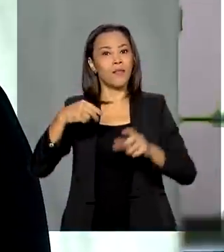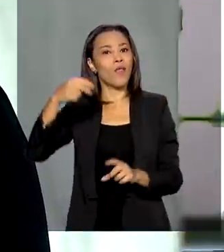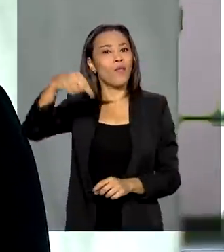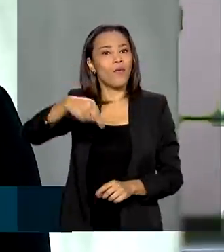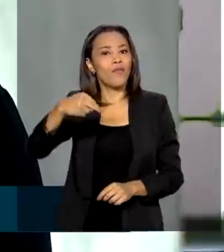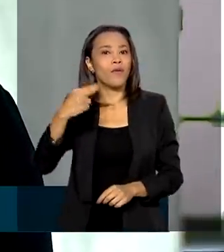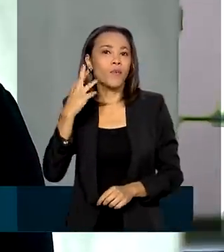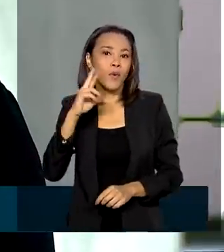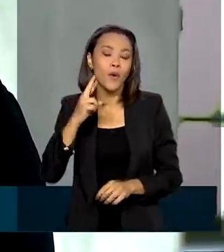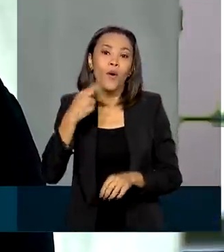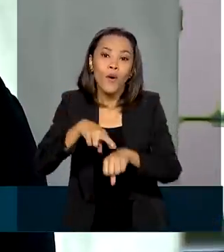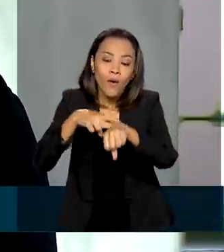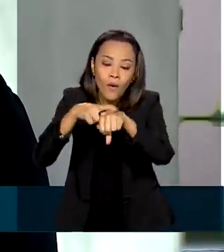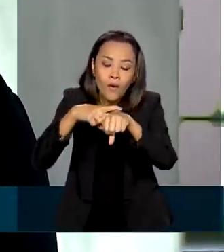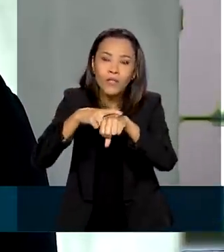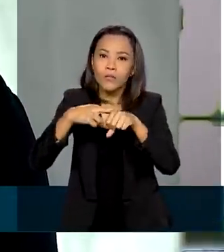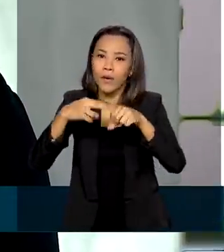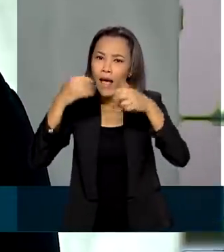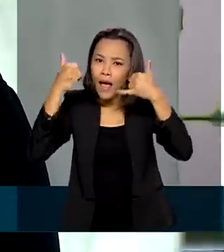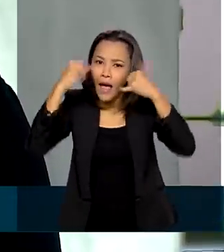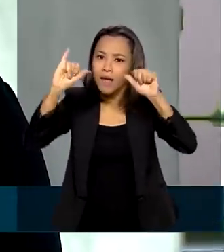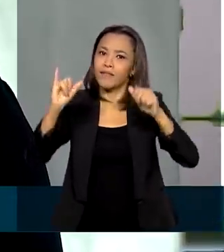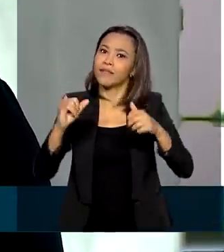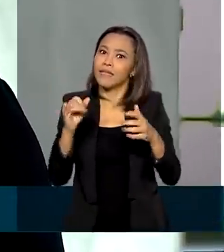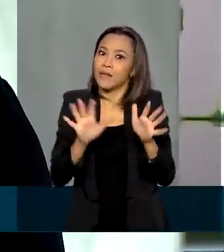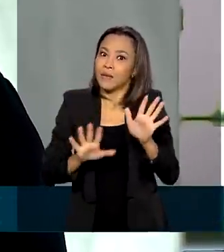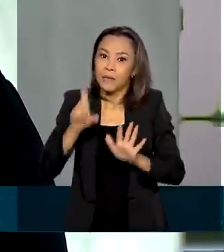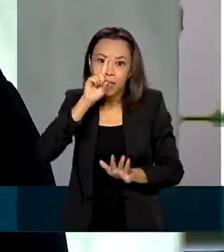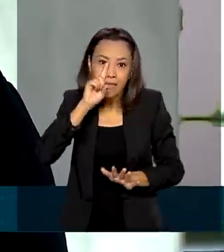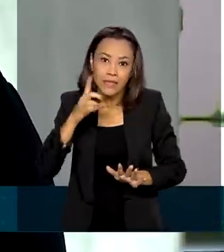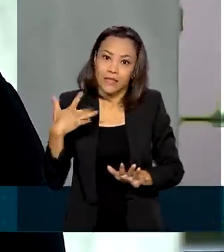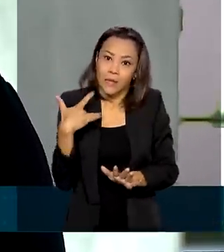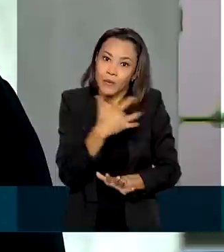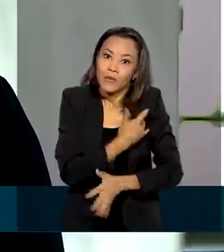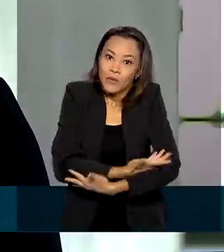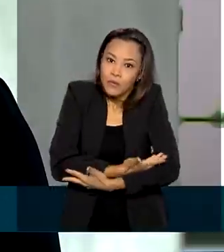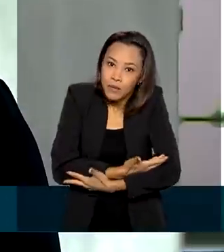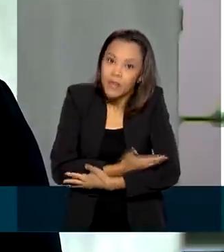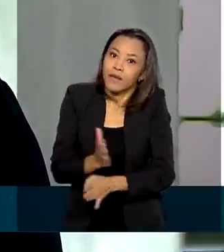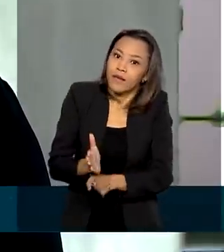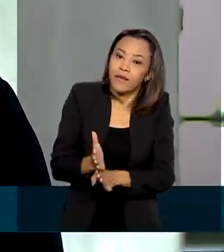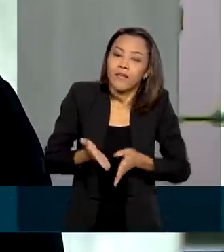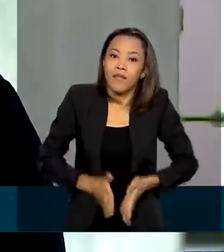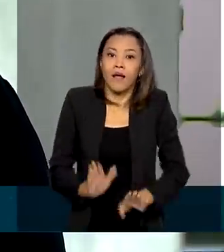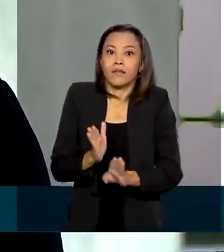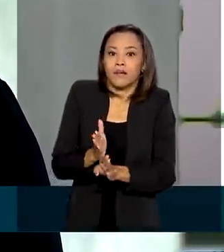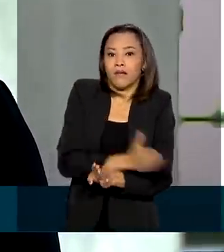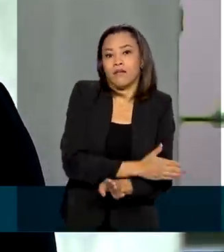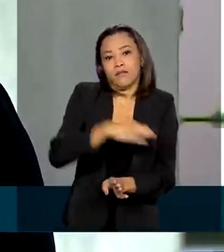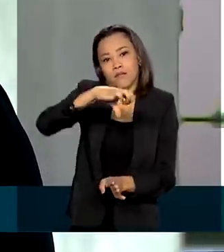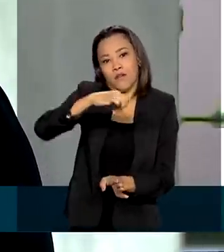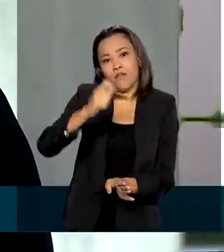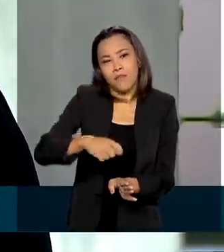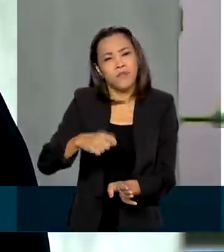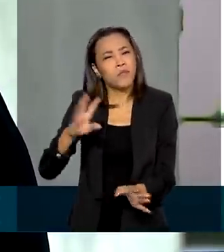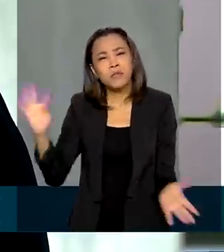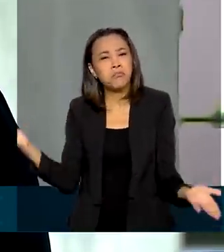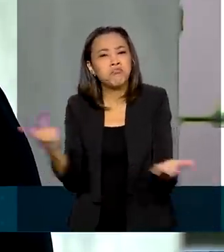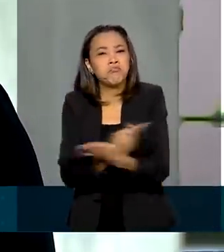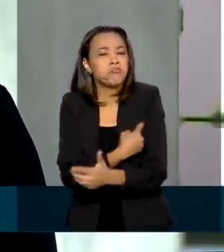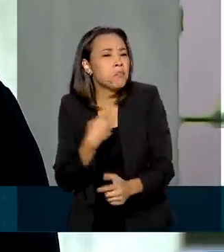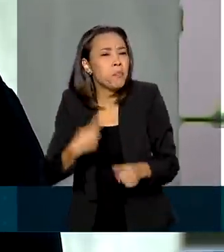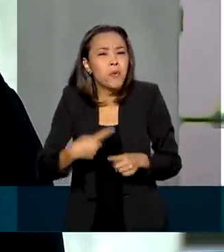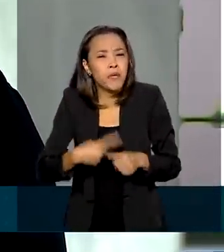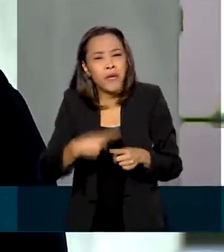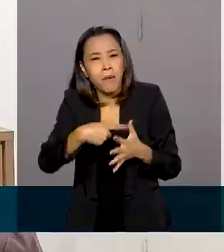Prevenção à Prematuridade. O objetivo é mobilizar a população para que sejam prevenidas as principais causas do parto